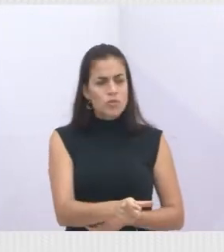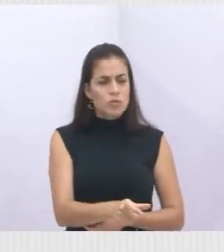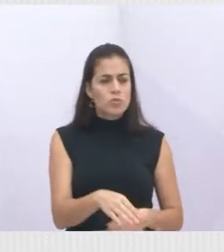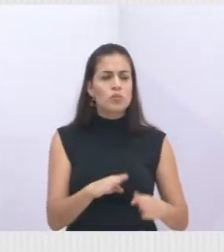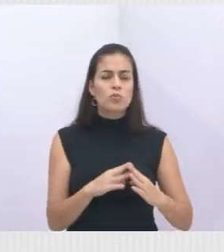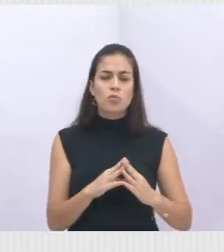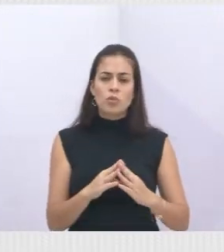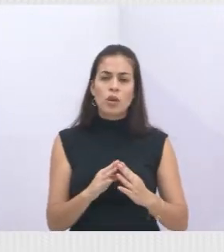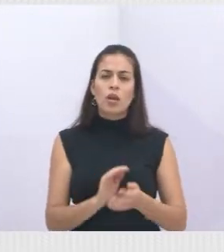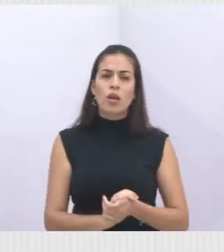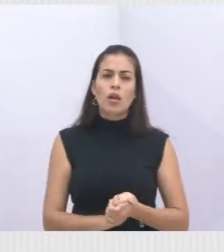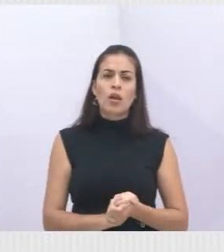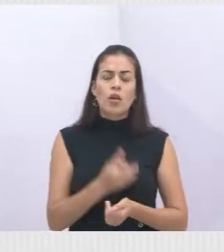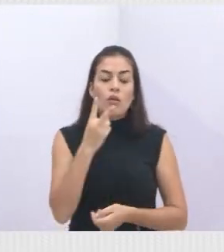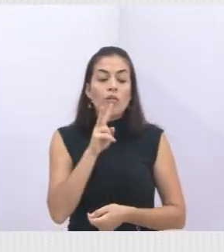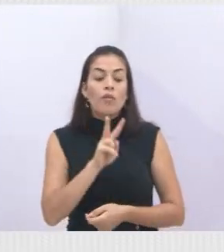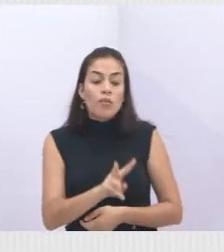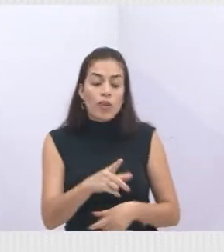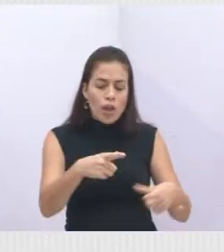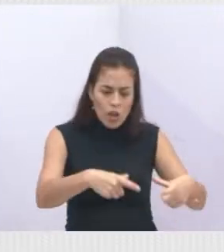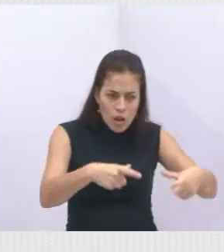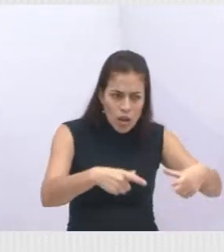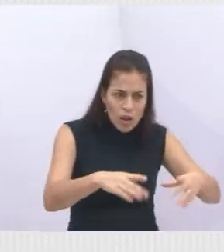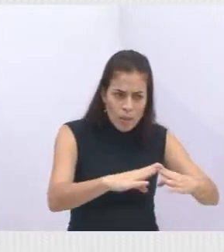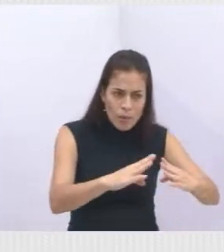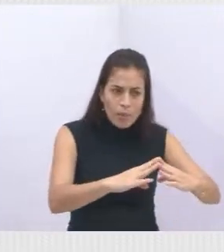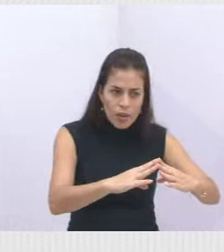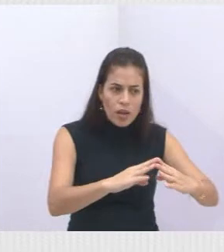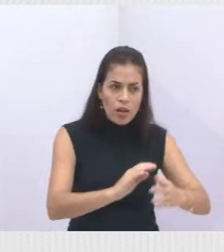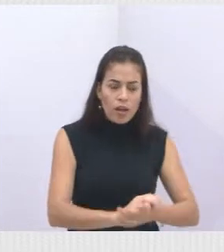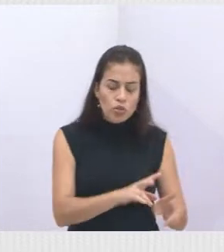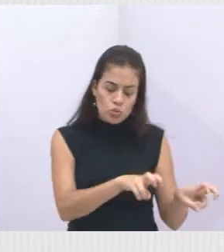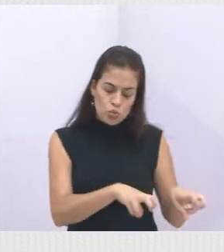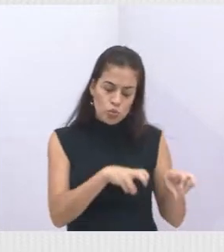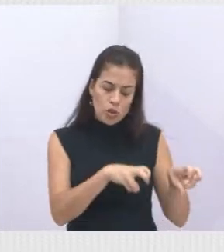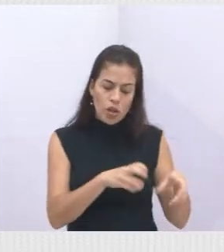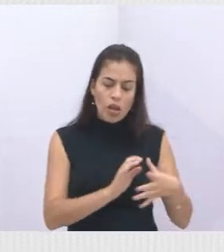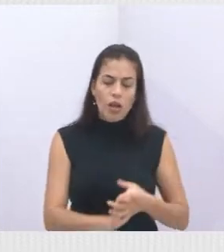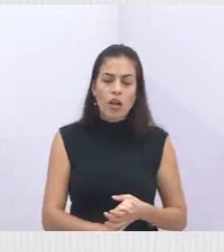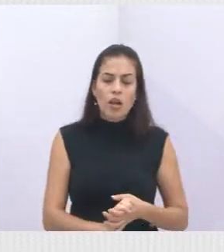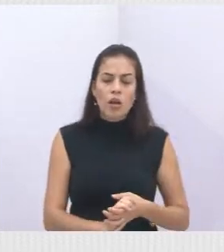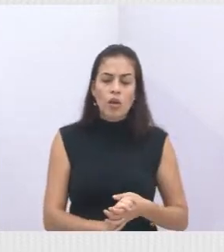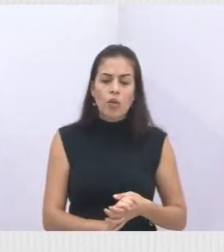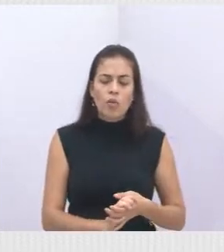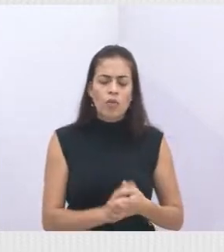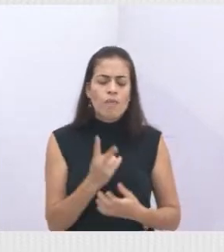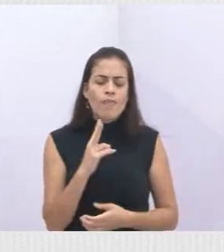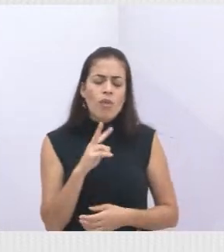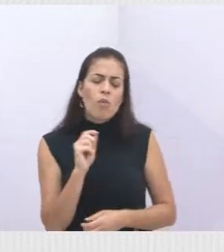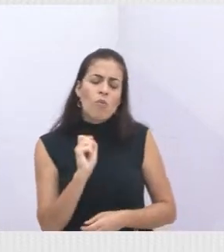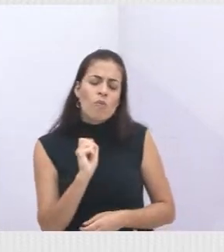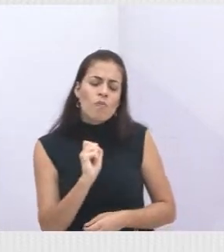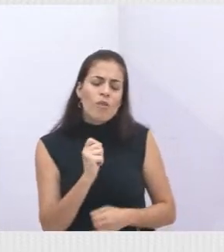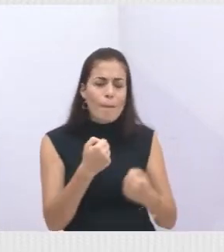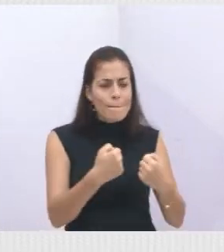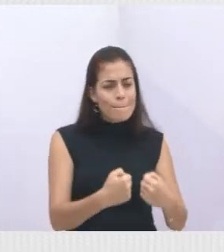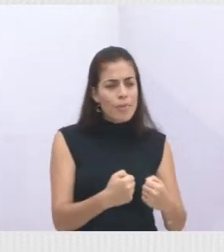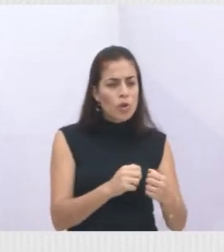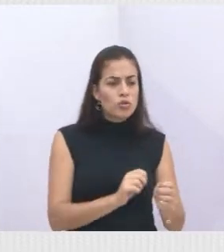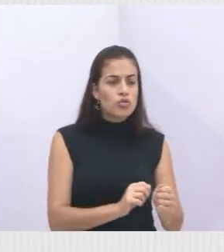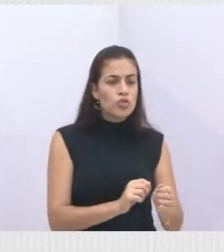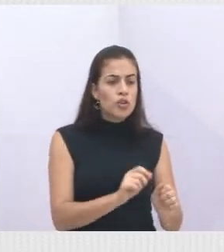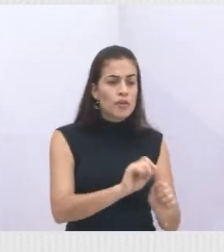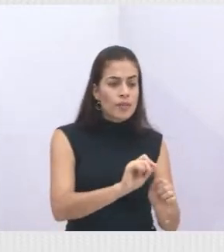fazendo a mobilização da propriedade rural, a gente vai identificando as possíveis áreas de